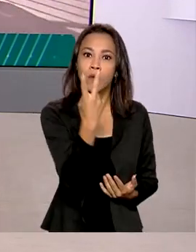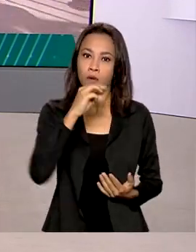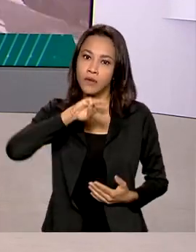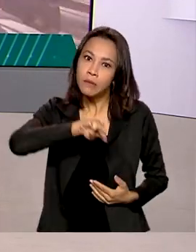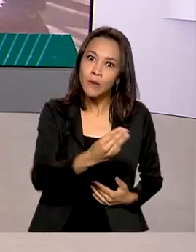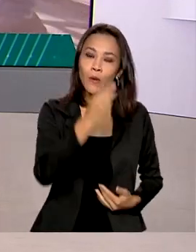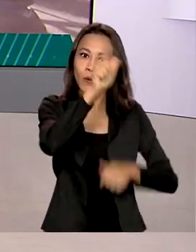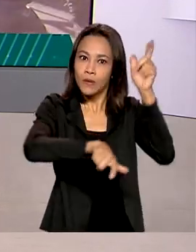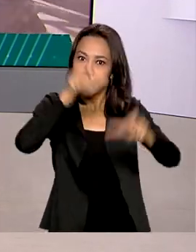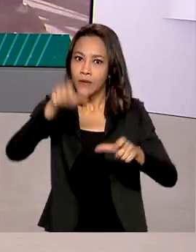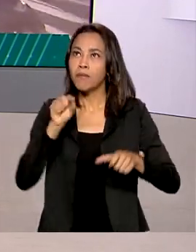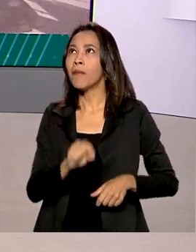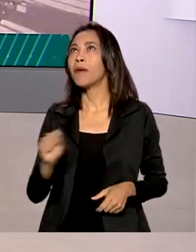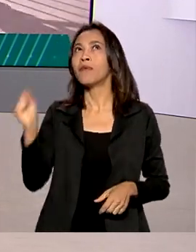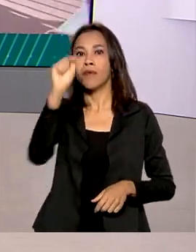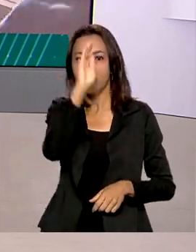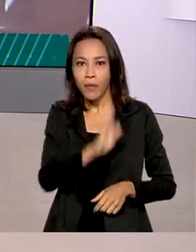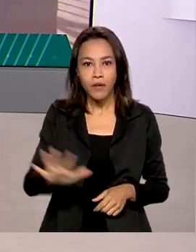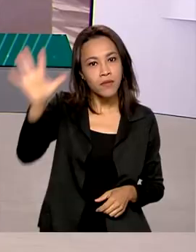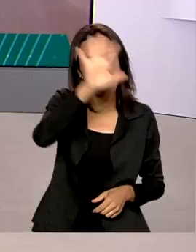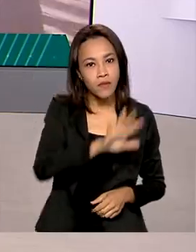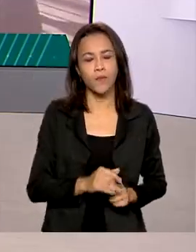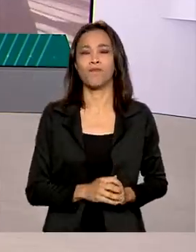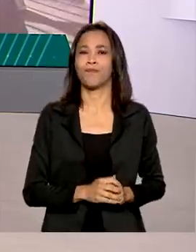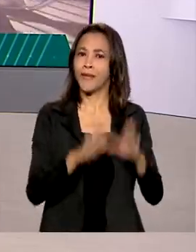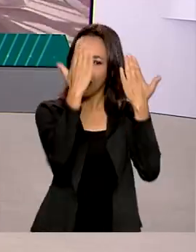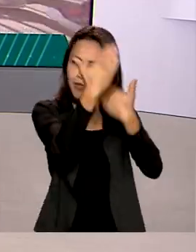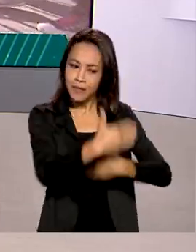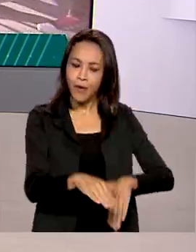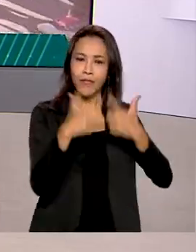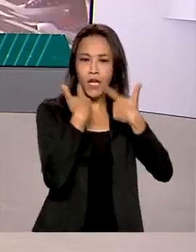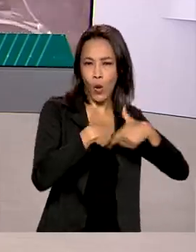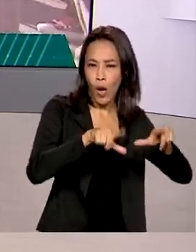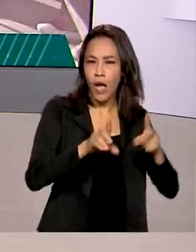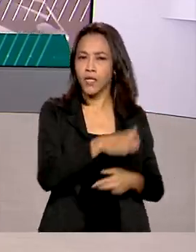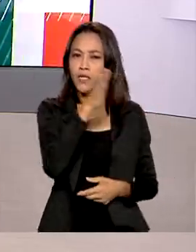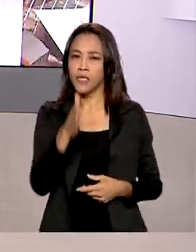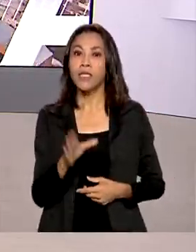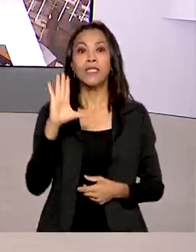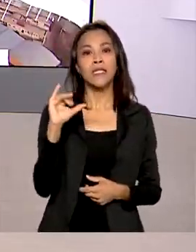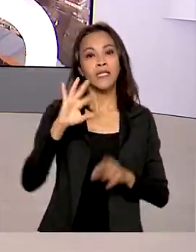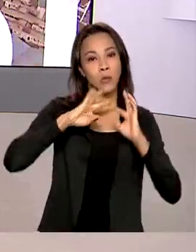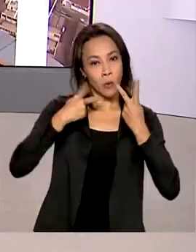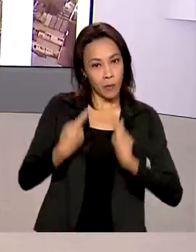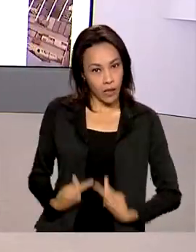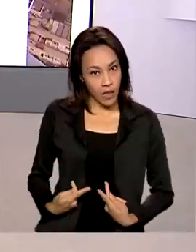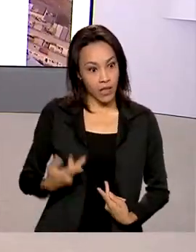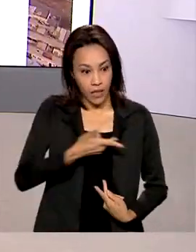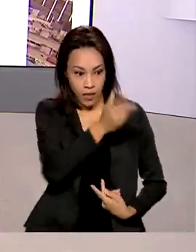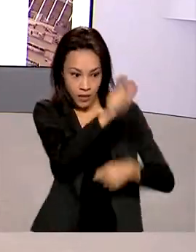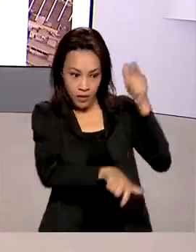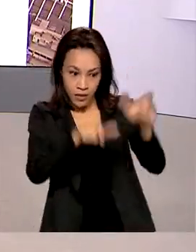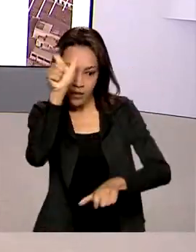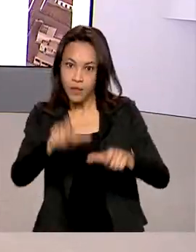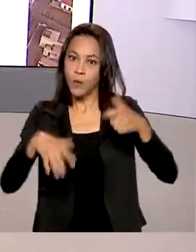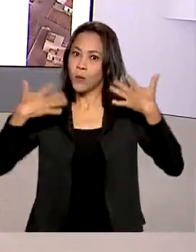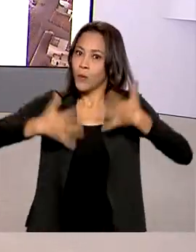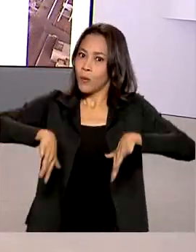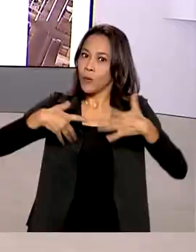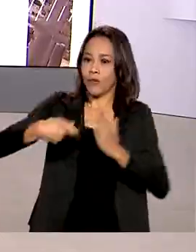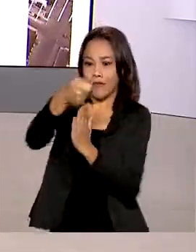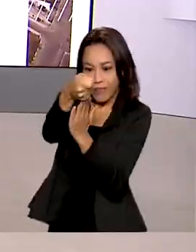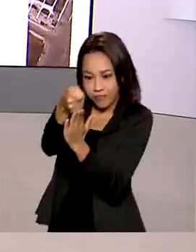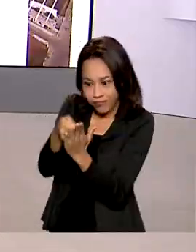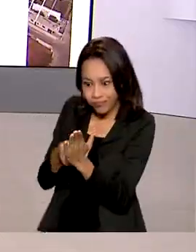estudantes em todo o país. Além das provas de linguagens e ciências humanas, os candidatos enfrentaram a tão temida